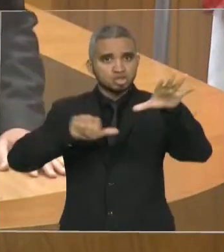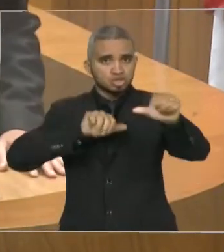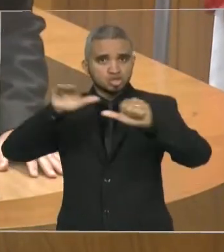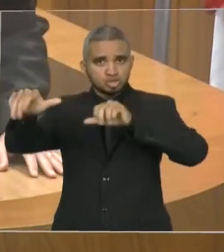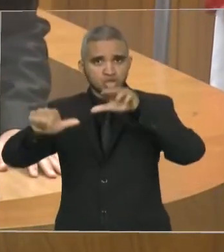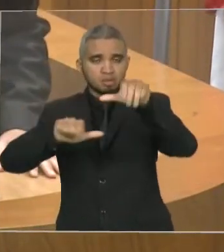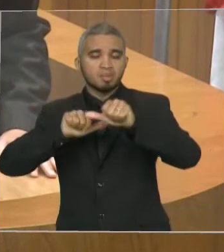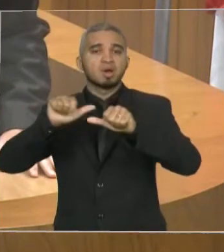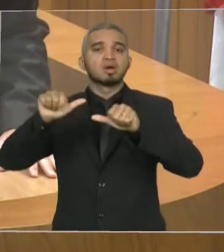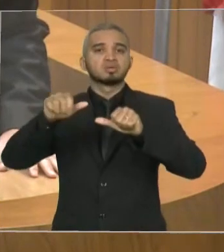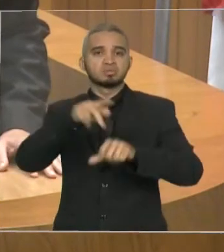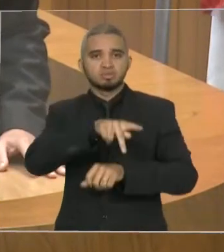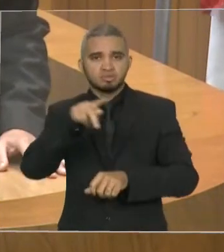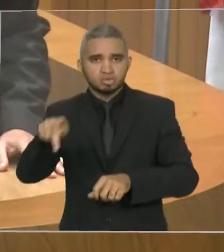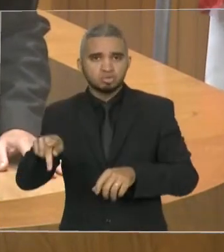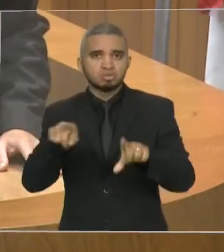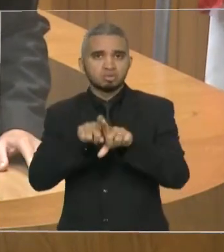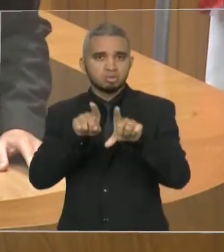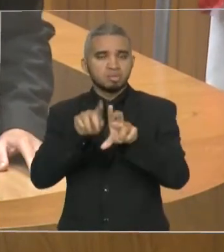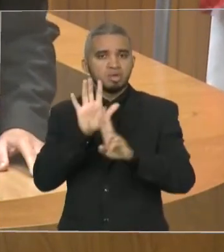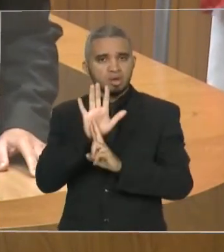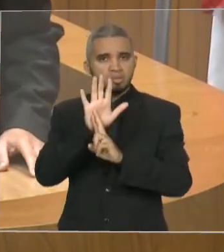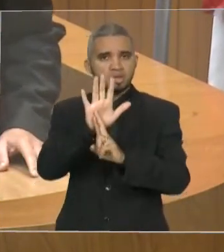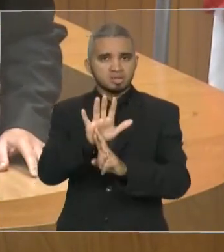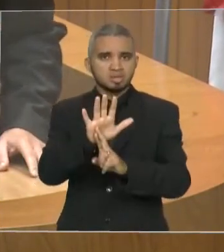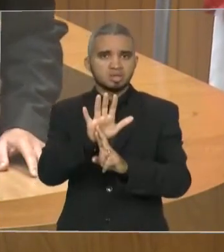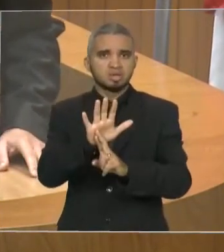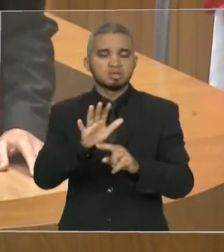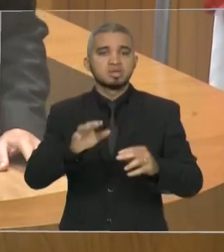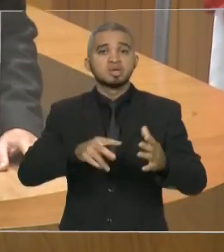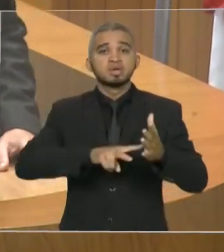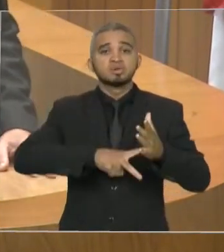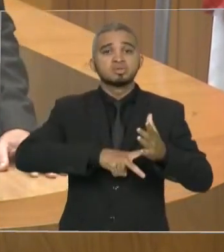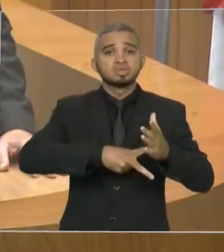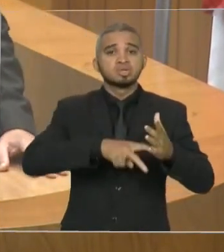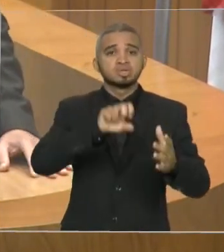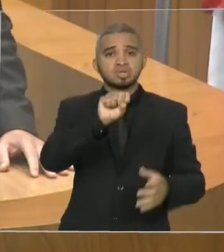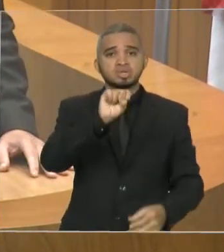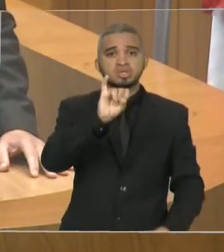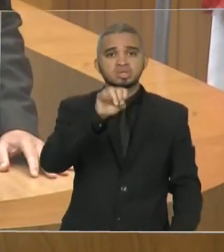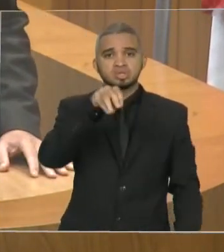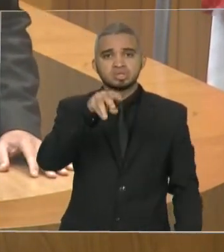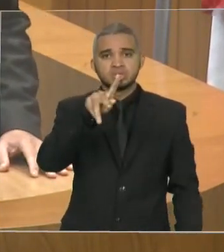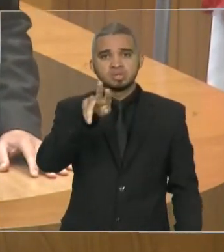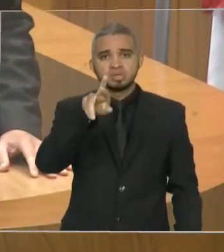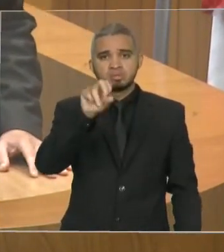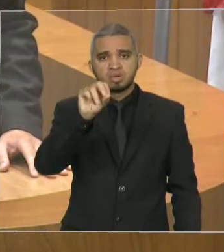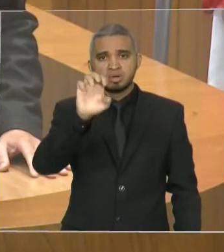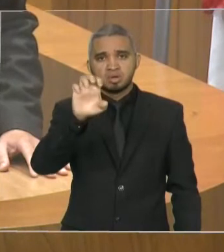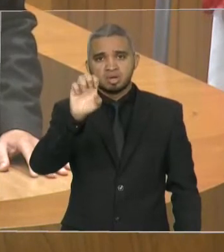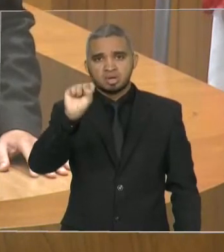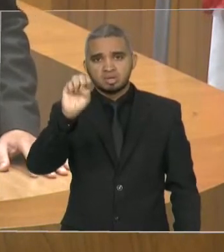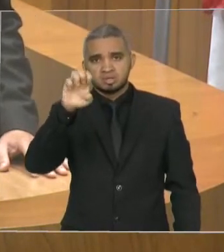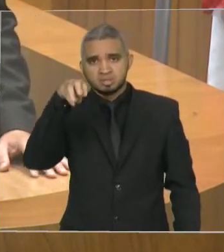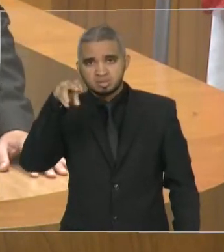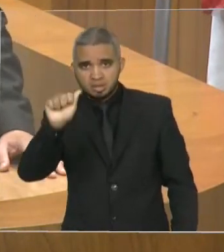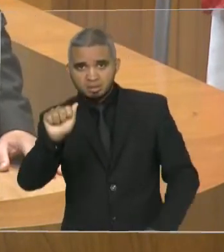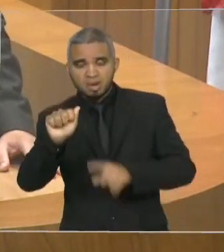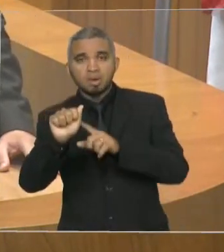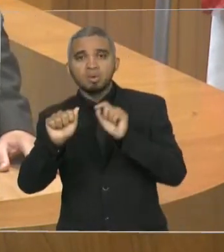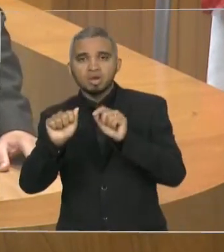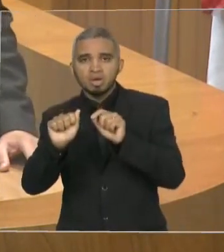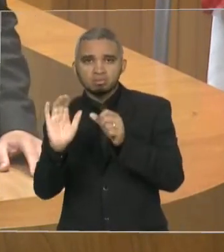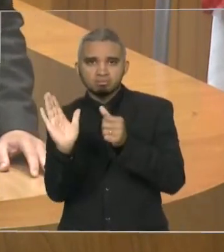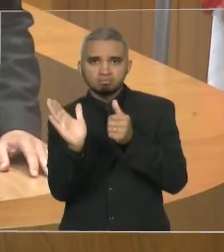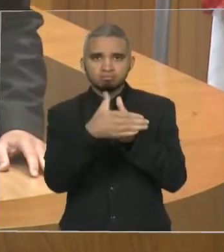representantes daqueles que estão aqui. O Simproecema já se reuniu às portas fechadas por diversas vezes e em